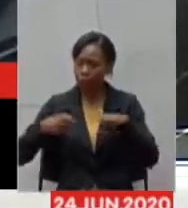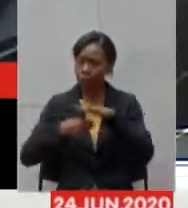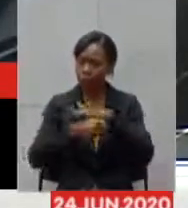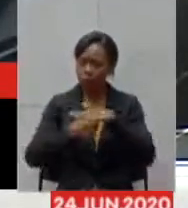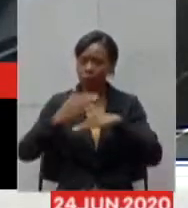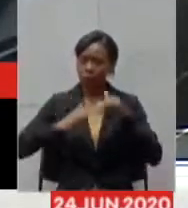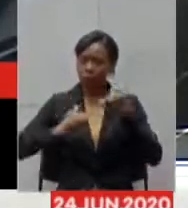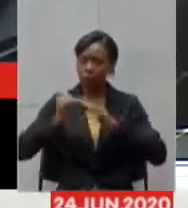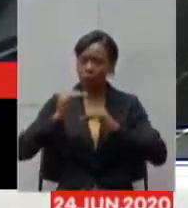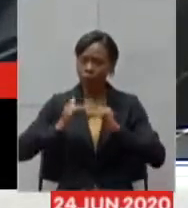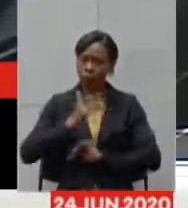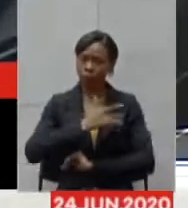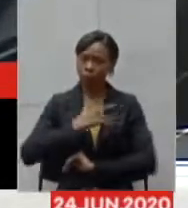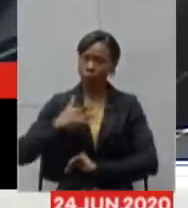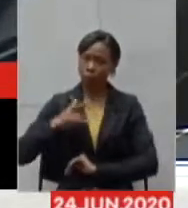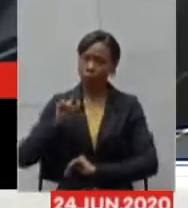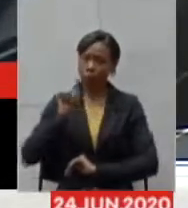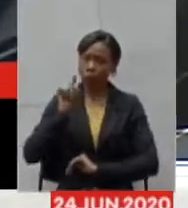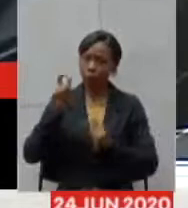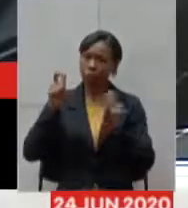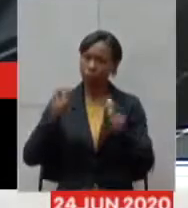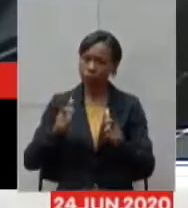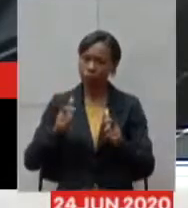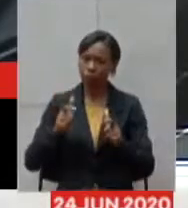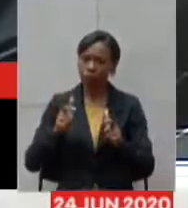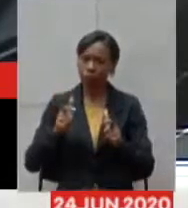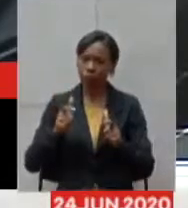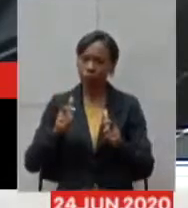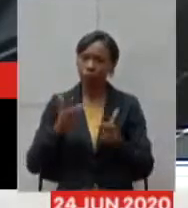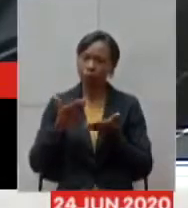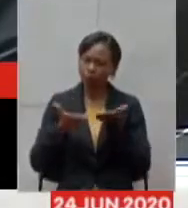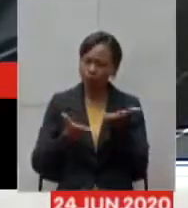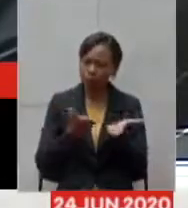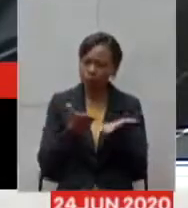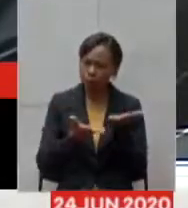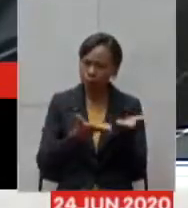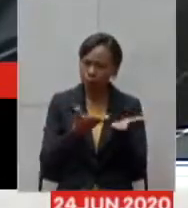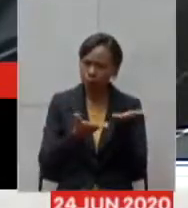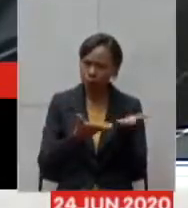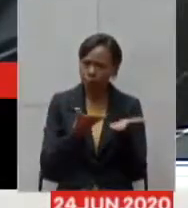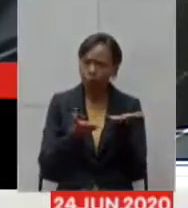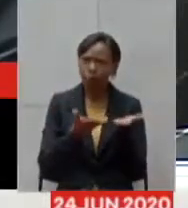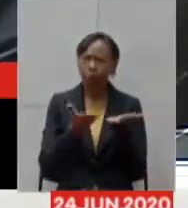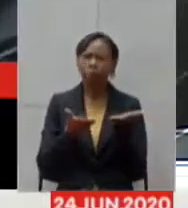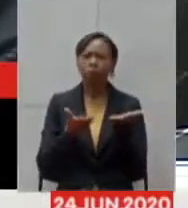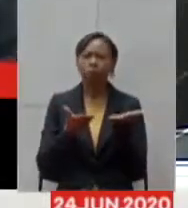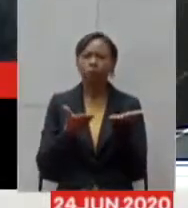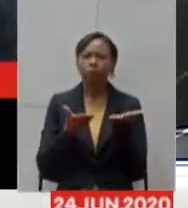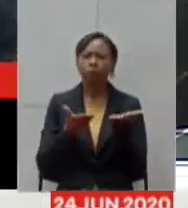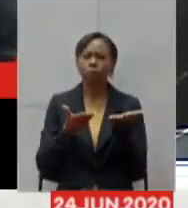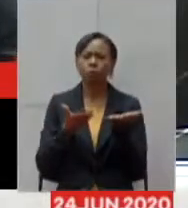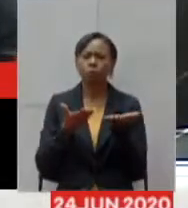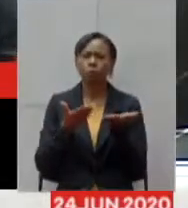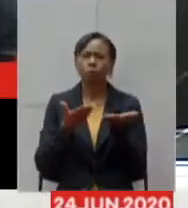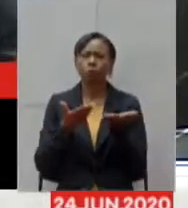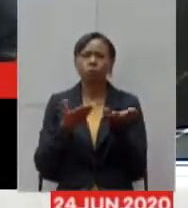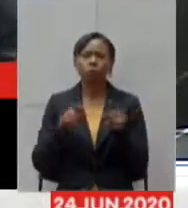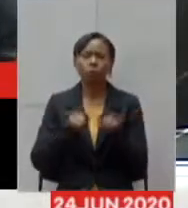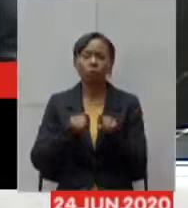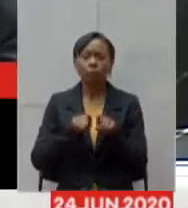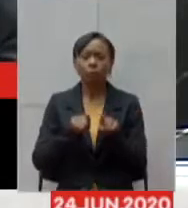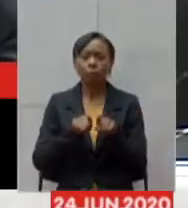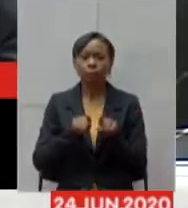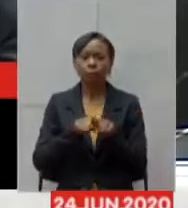região e isso acaba tendo que ter volume de tratamento acaba tendo que ter estrutura para o tratamento e além disso